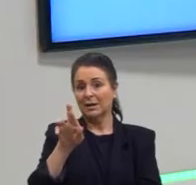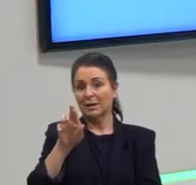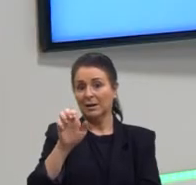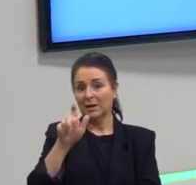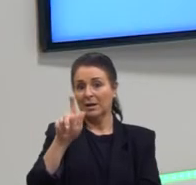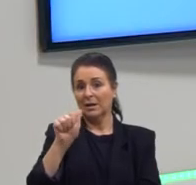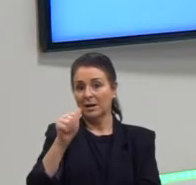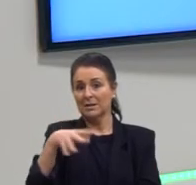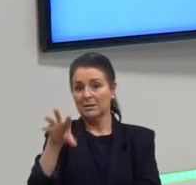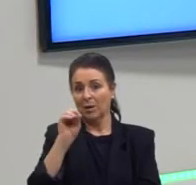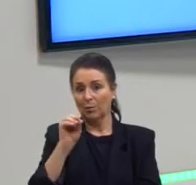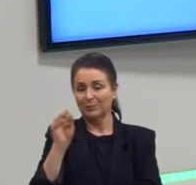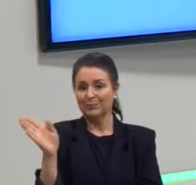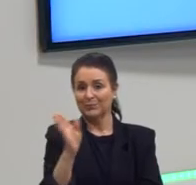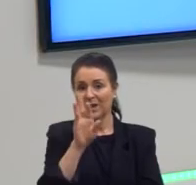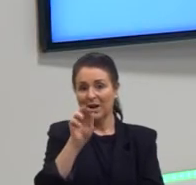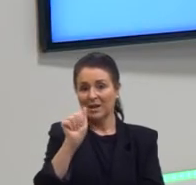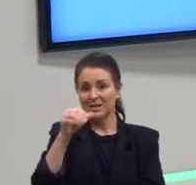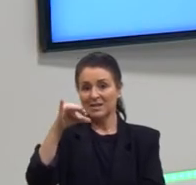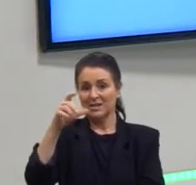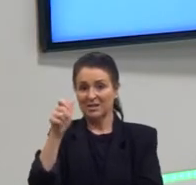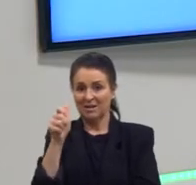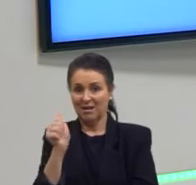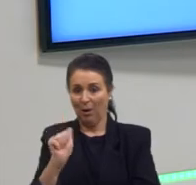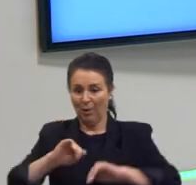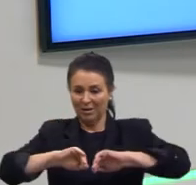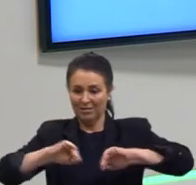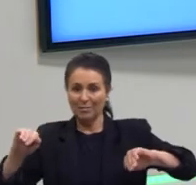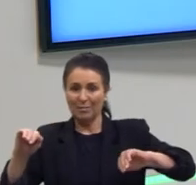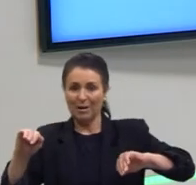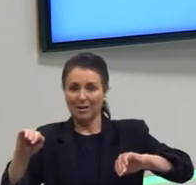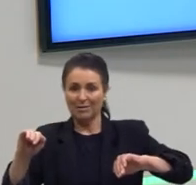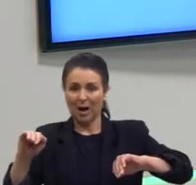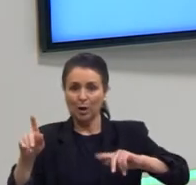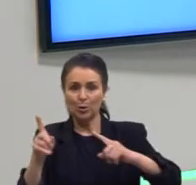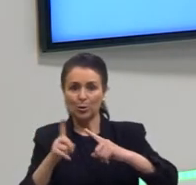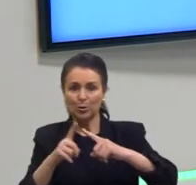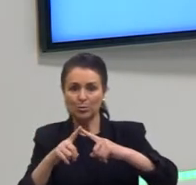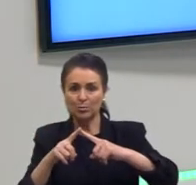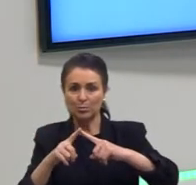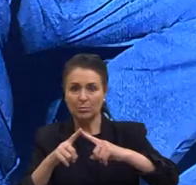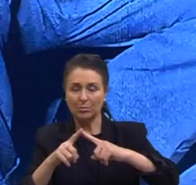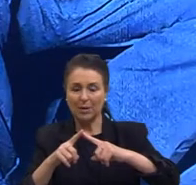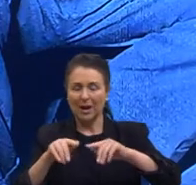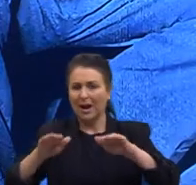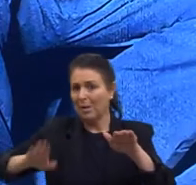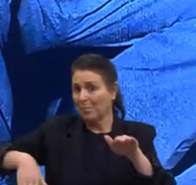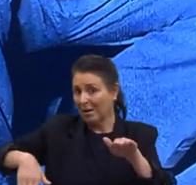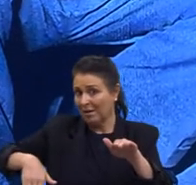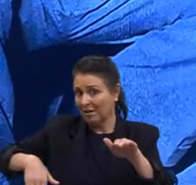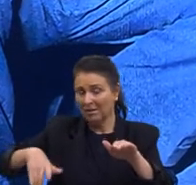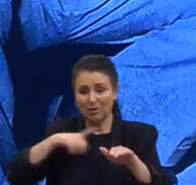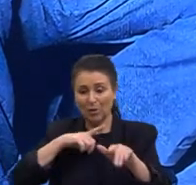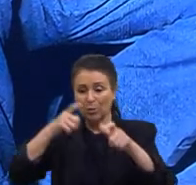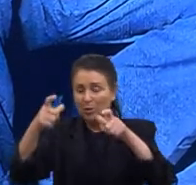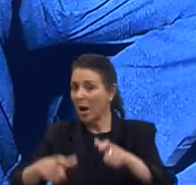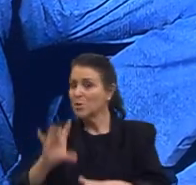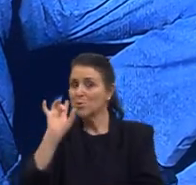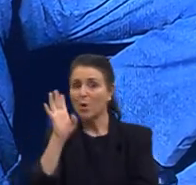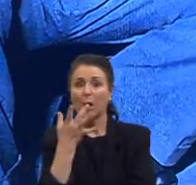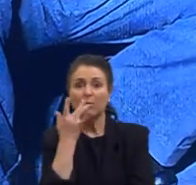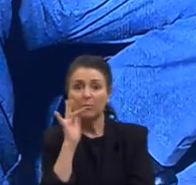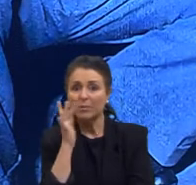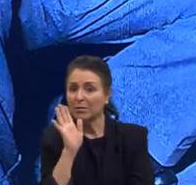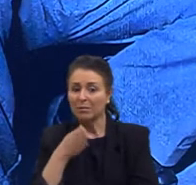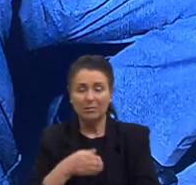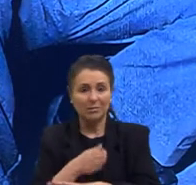essa praia só podia ser usada por pessoas da raça branca. Então, pessoas negras não podiam ir